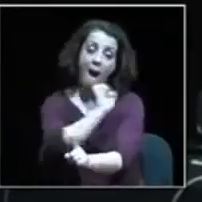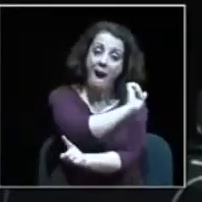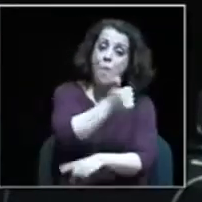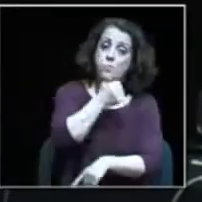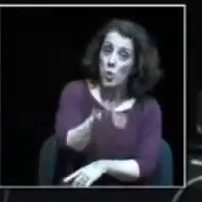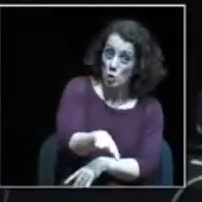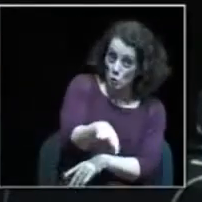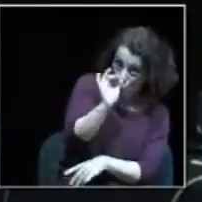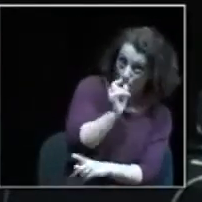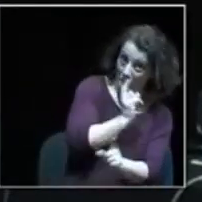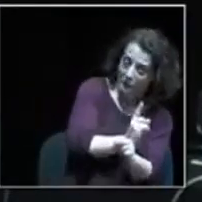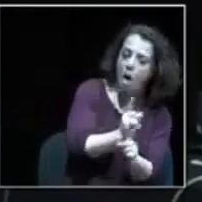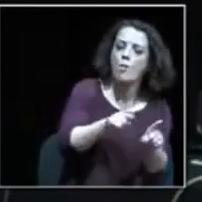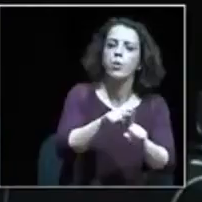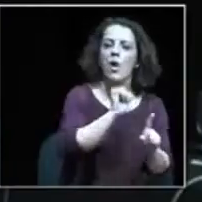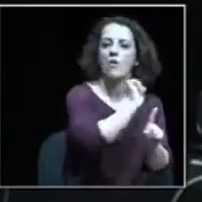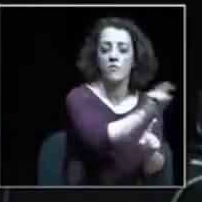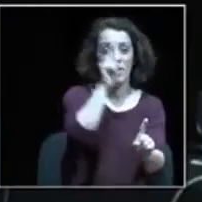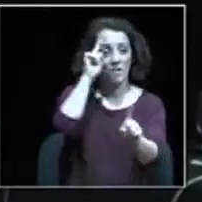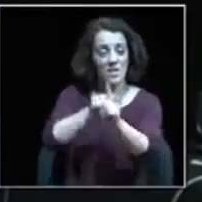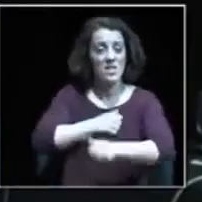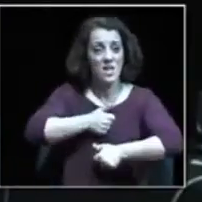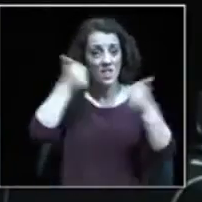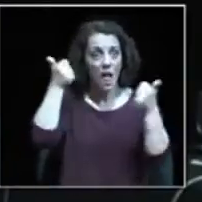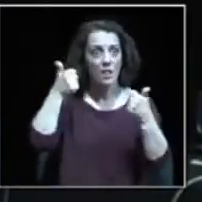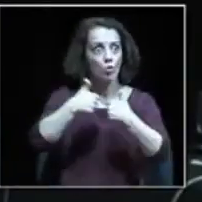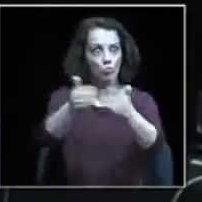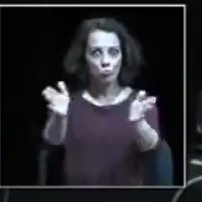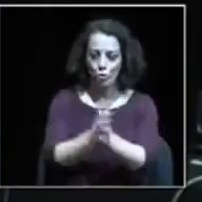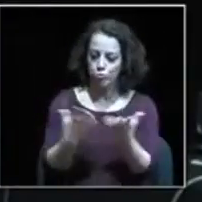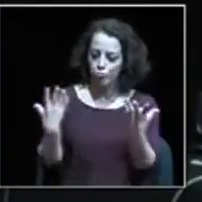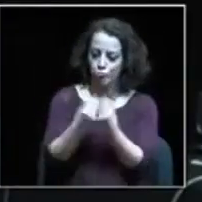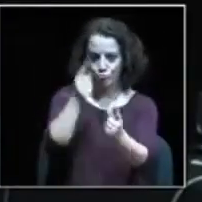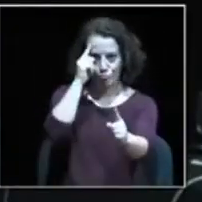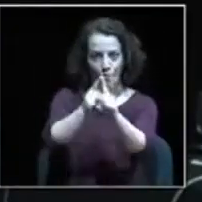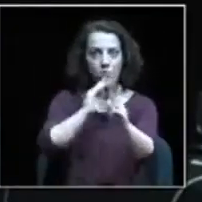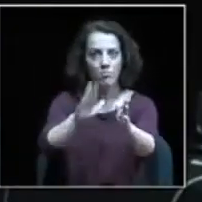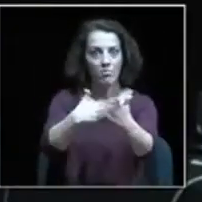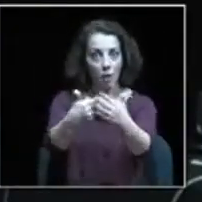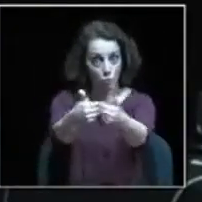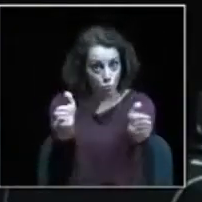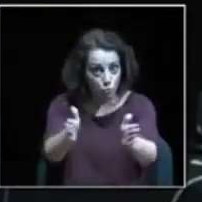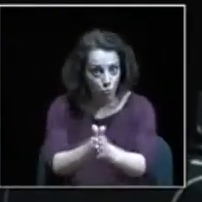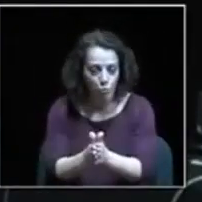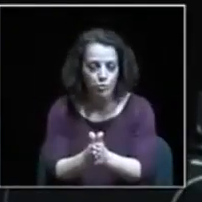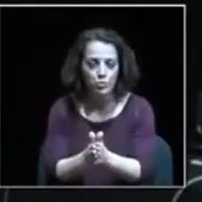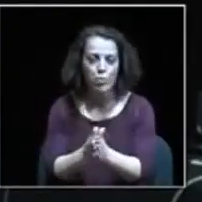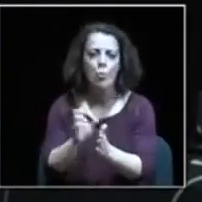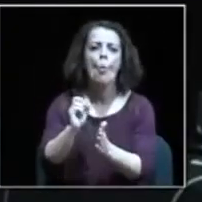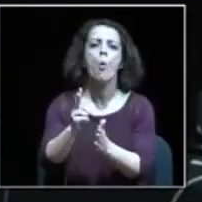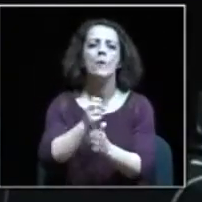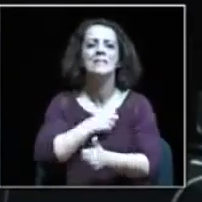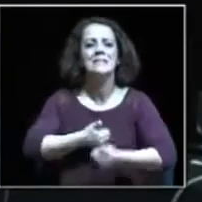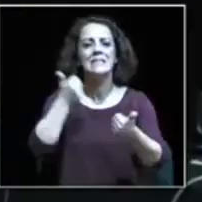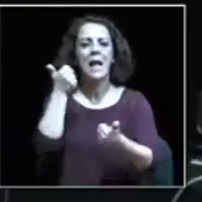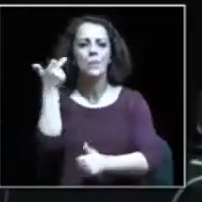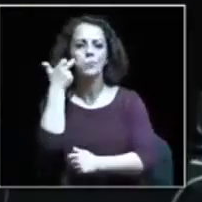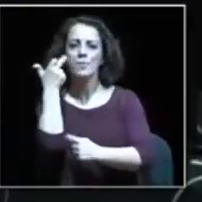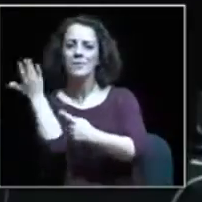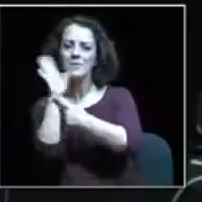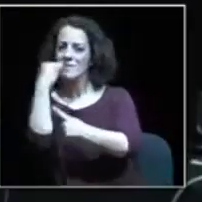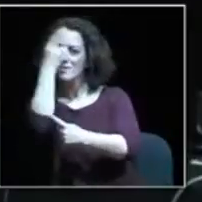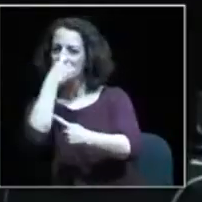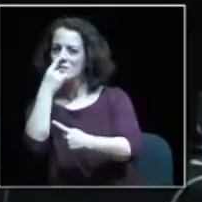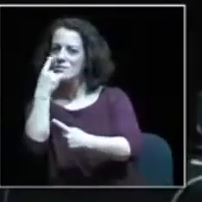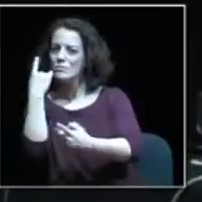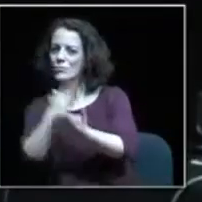Construir uma cidade de todos, para todos e com todos, em oposição a uma cidade-produto ou cidade-montra. A verdade